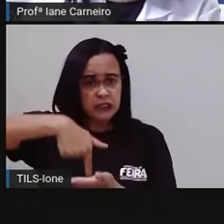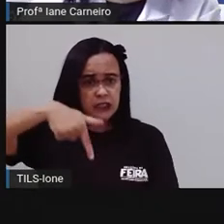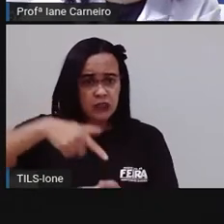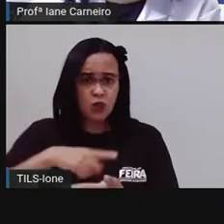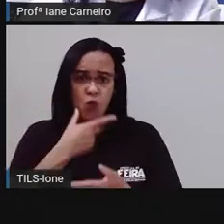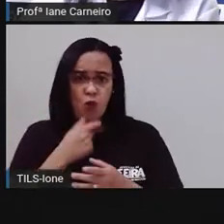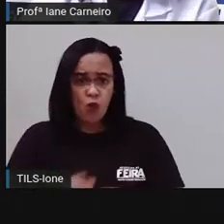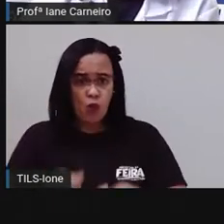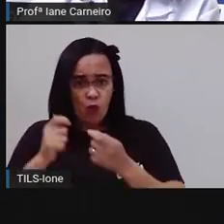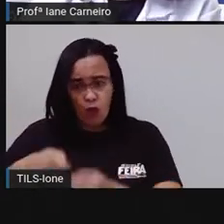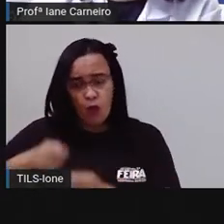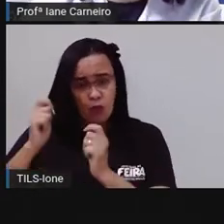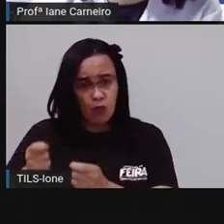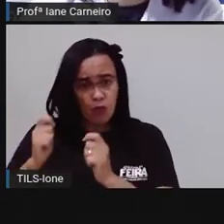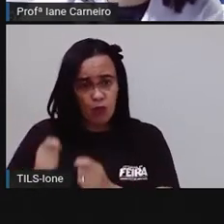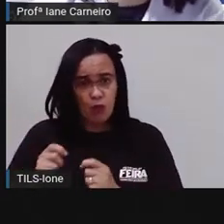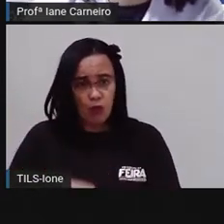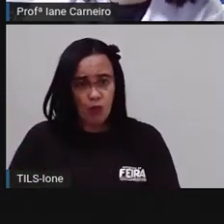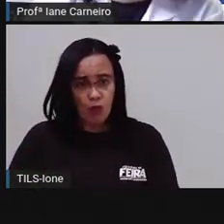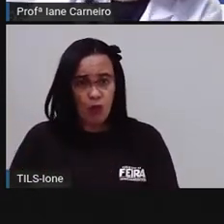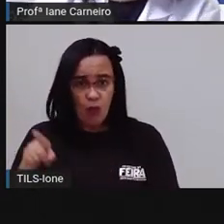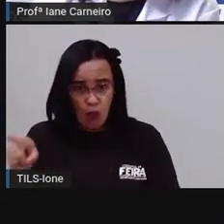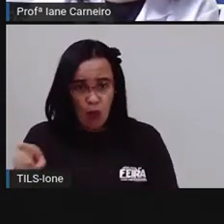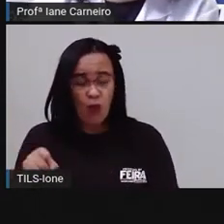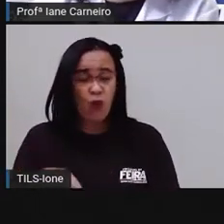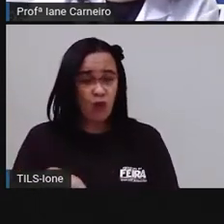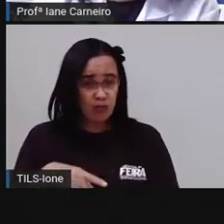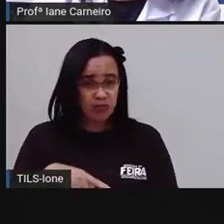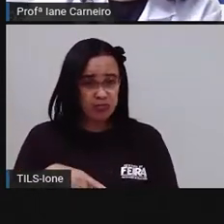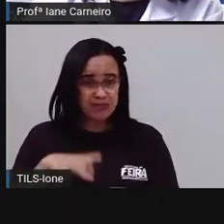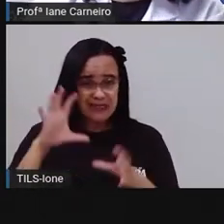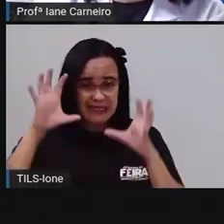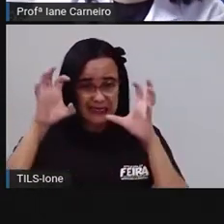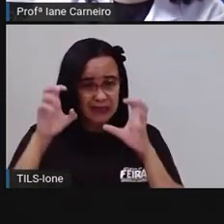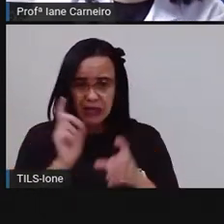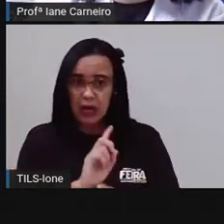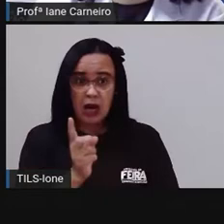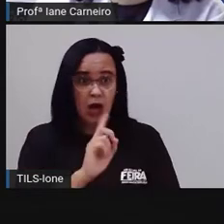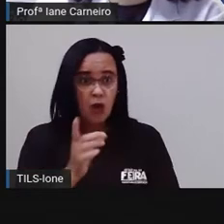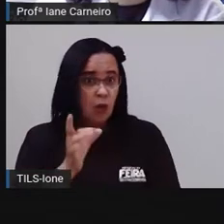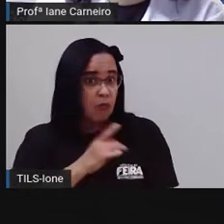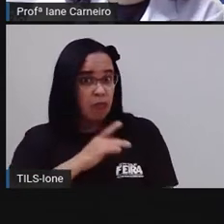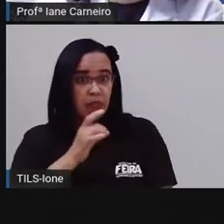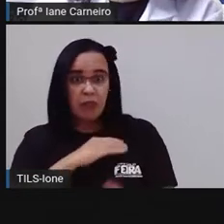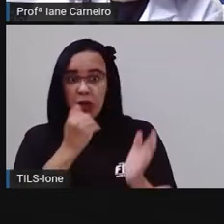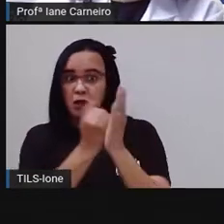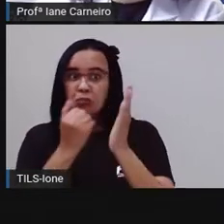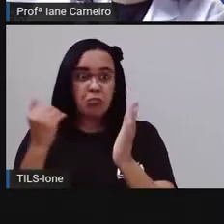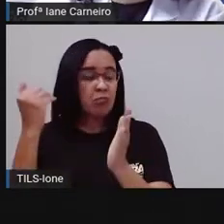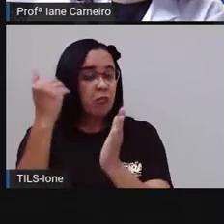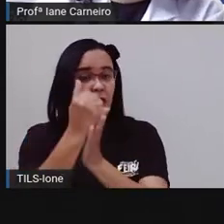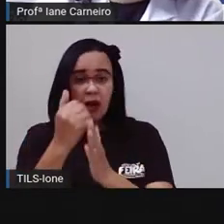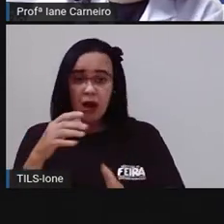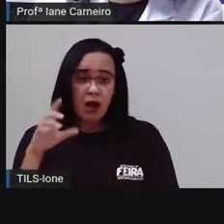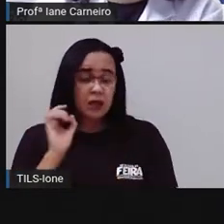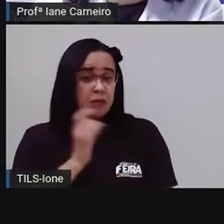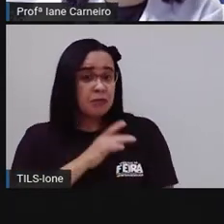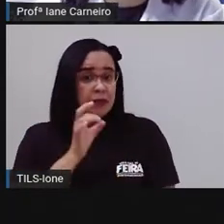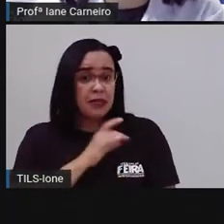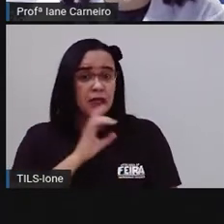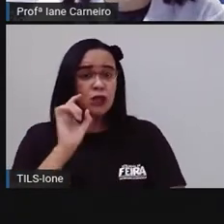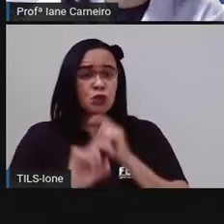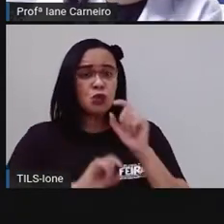Pedro tinha era bem mais difícil de superar. Pedro vivia com medo, mas era medo de